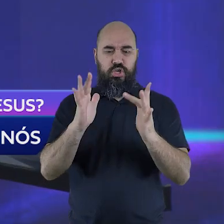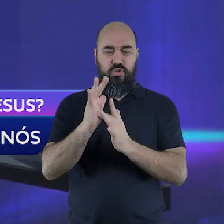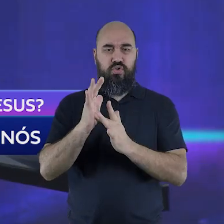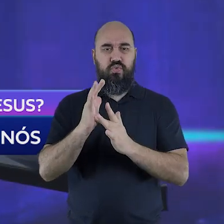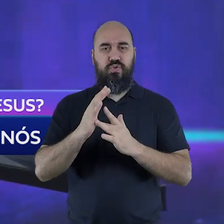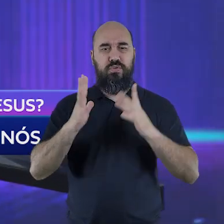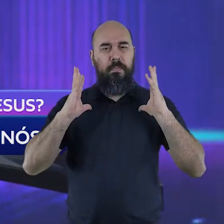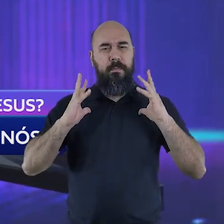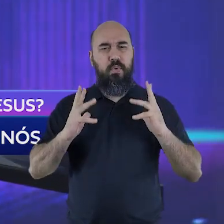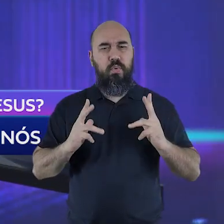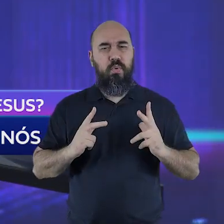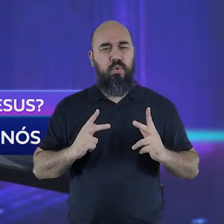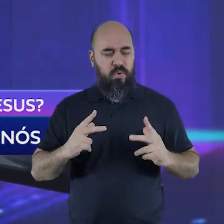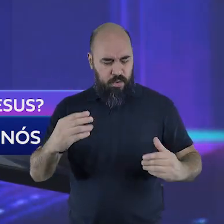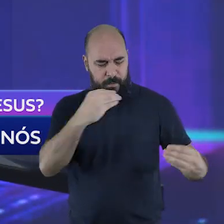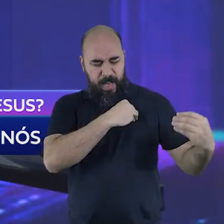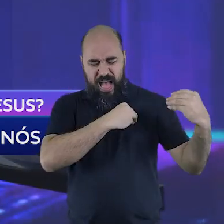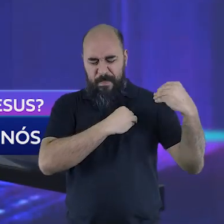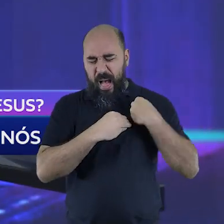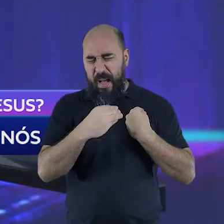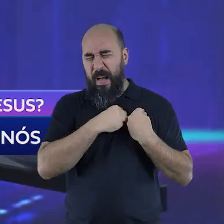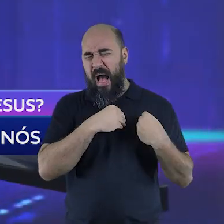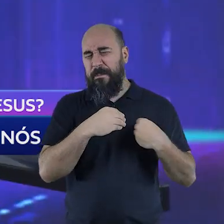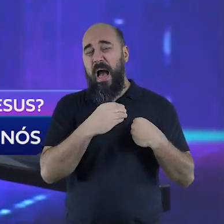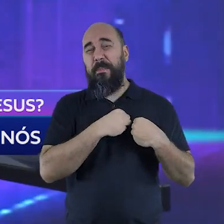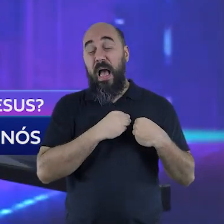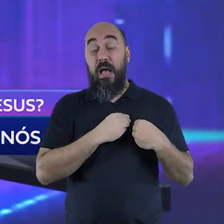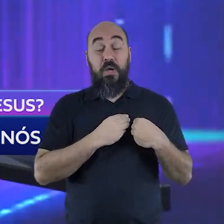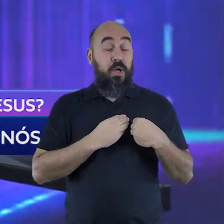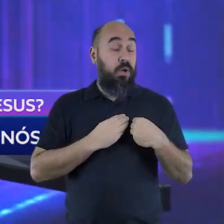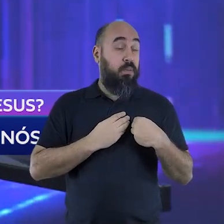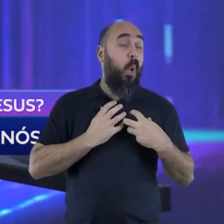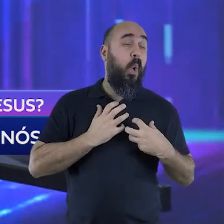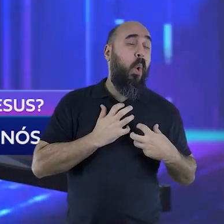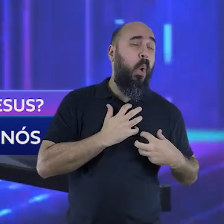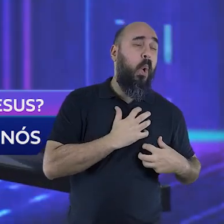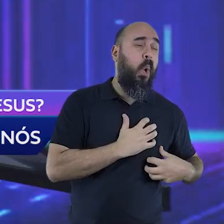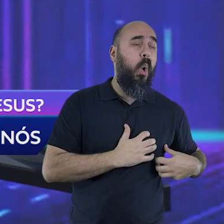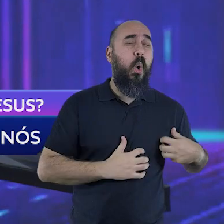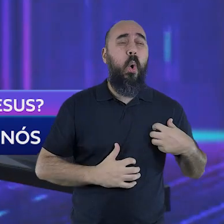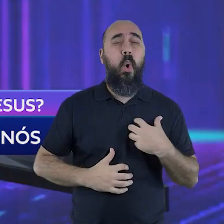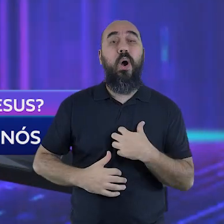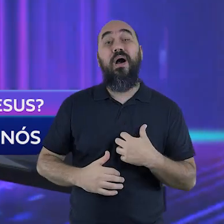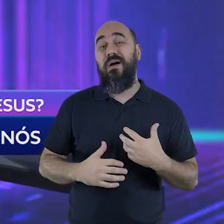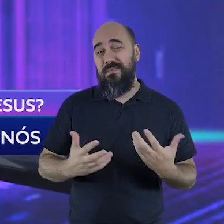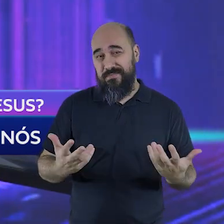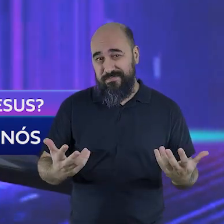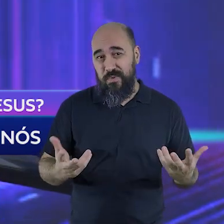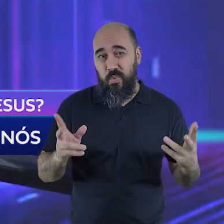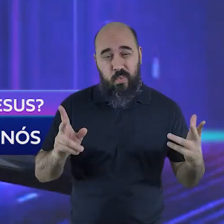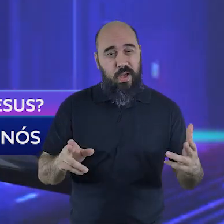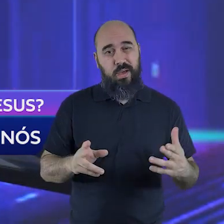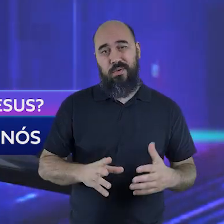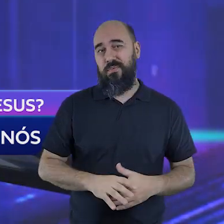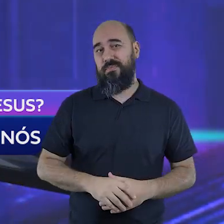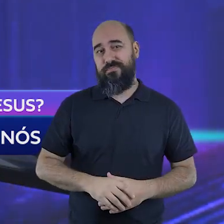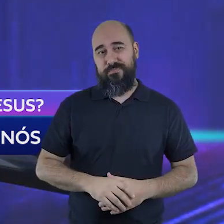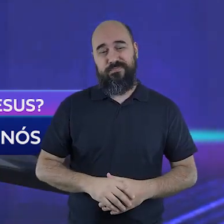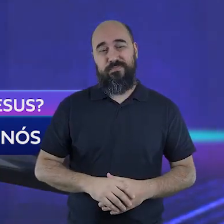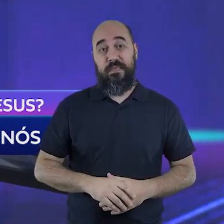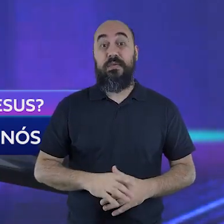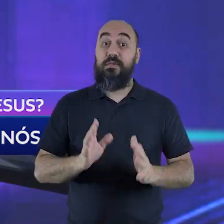pecado. Jesus, mesmo em meio a tanta angústia, ele se manteve